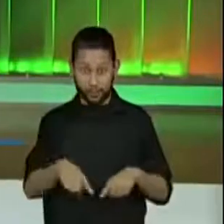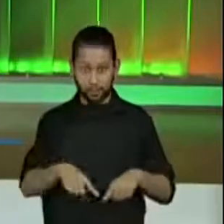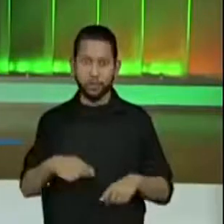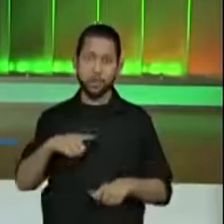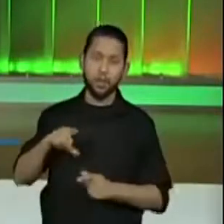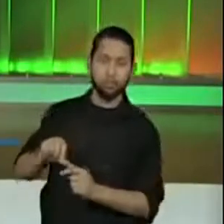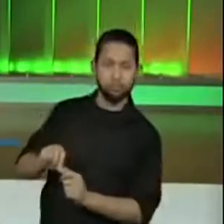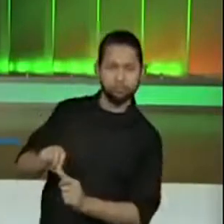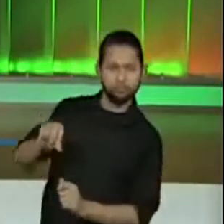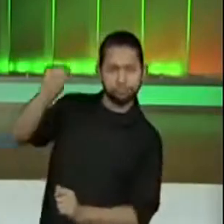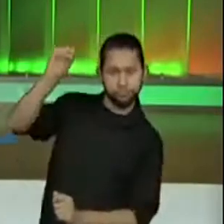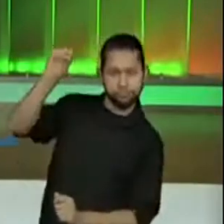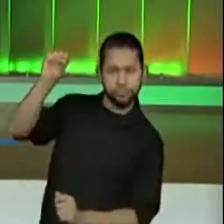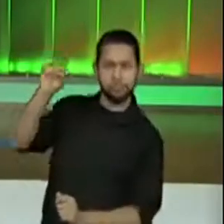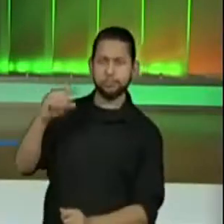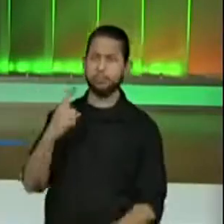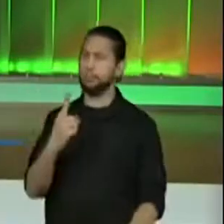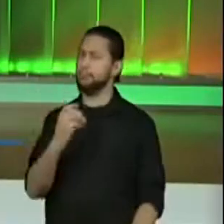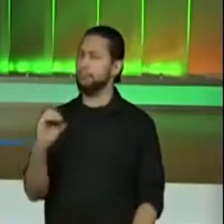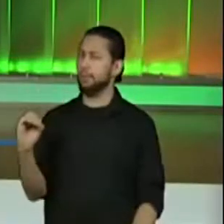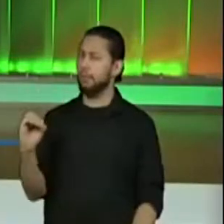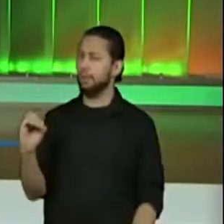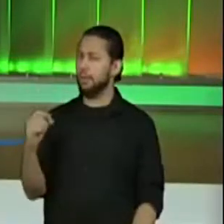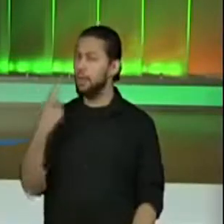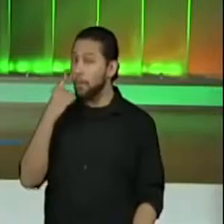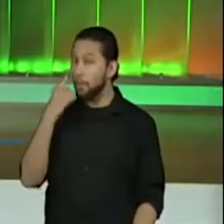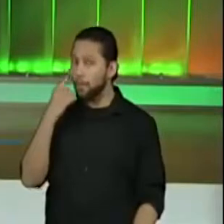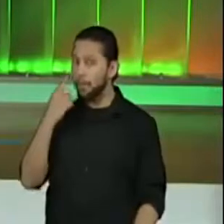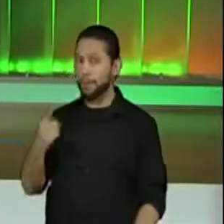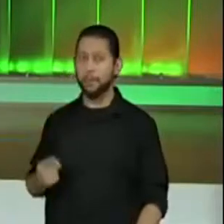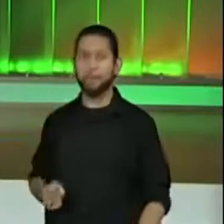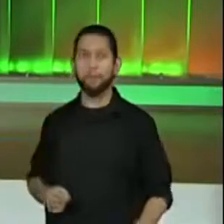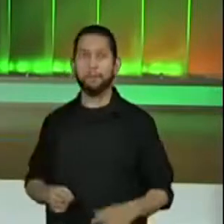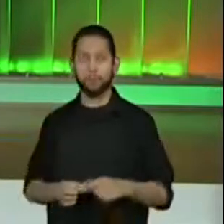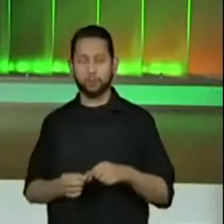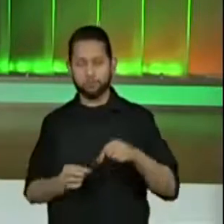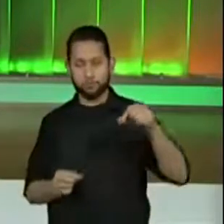Vamos lá. Deixa eu encontrar aqui.